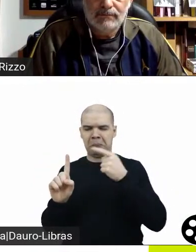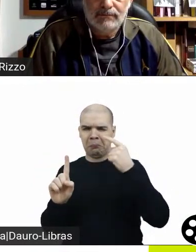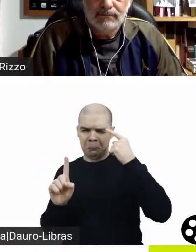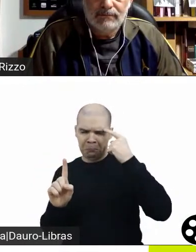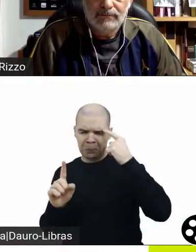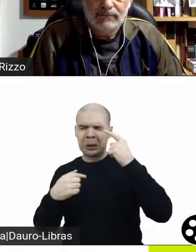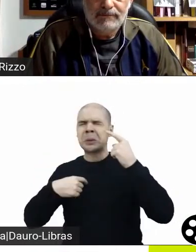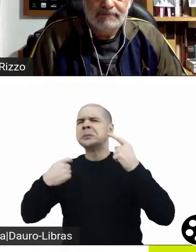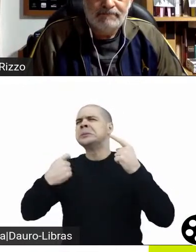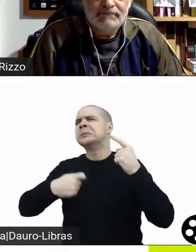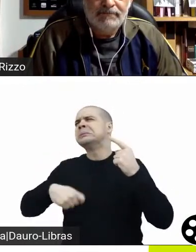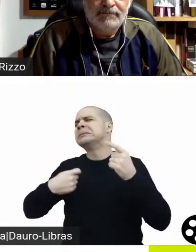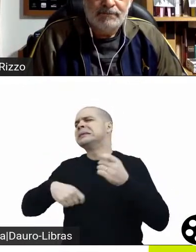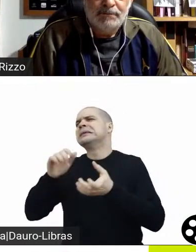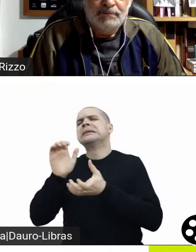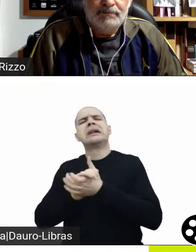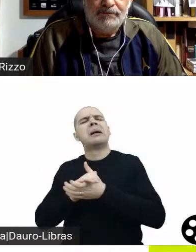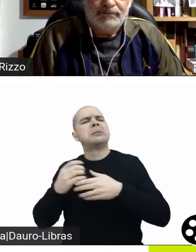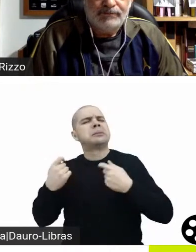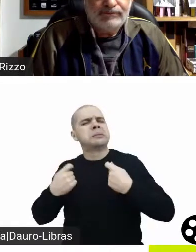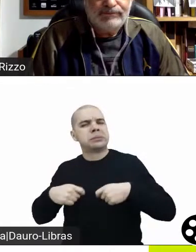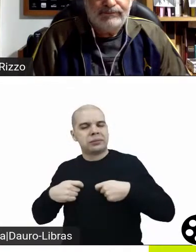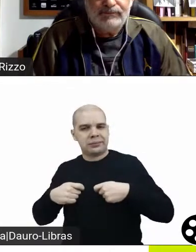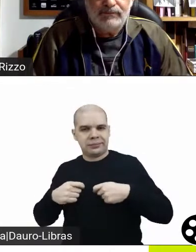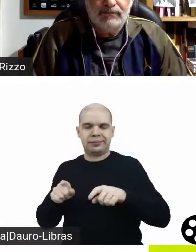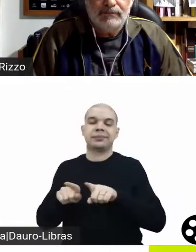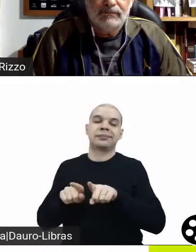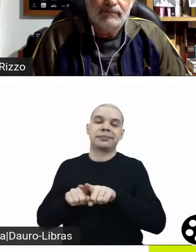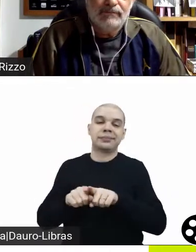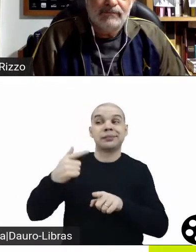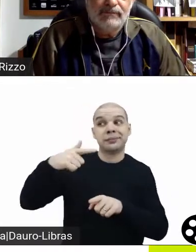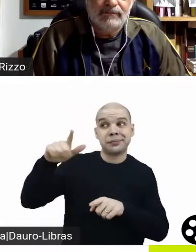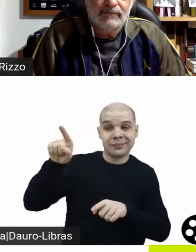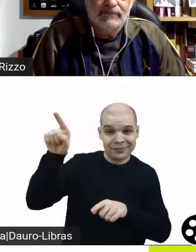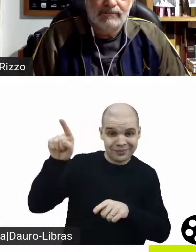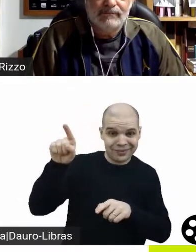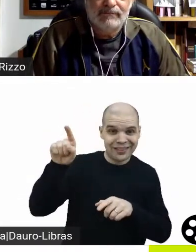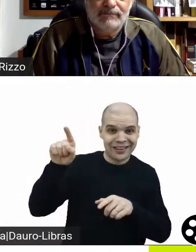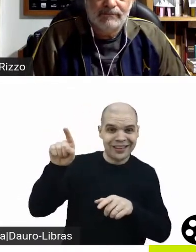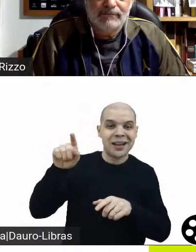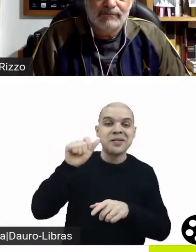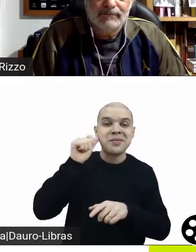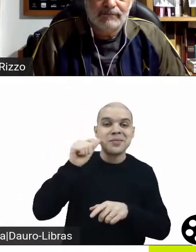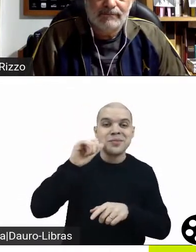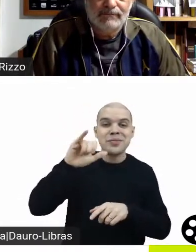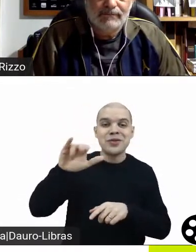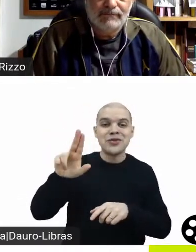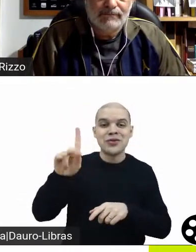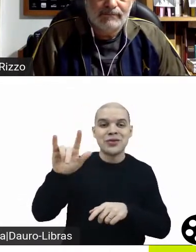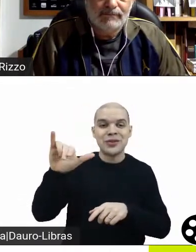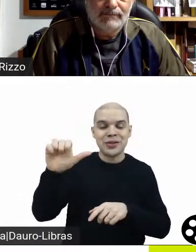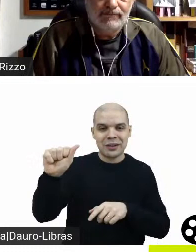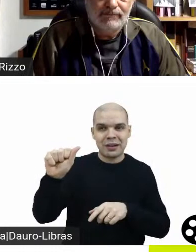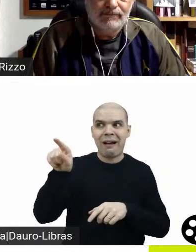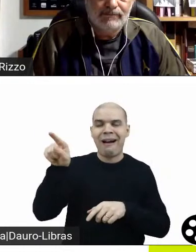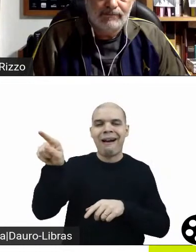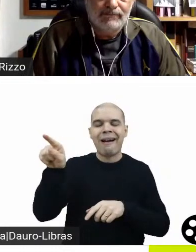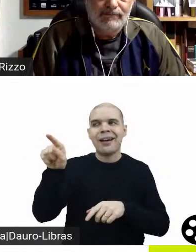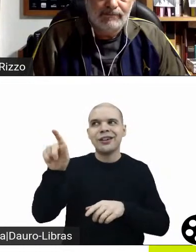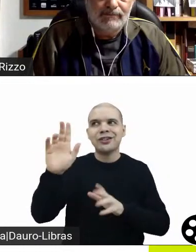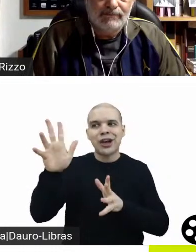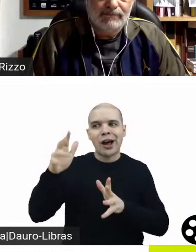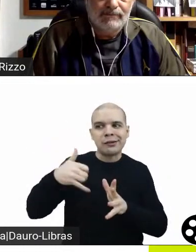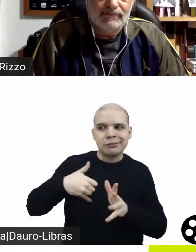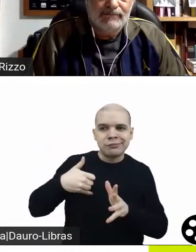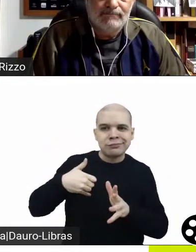No casamento do meu melhor amigo, a Júlia precisa se casar porque ela já está ficando velha, ela já não está mais na idade de se casar. E nos dois